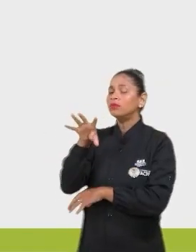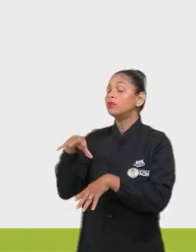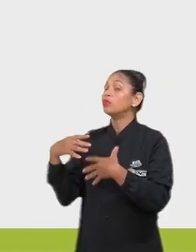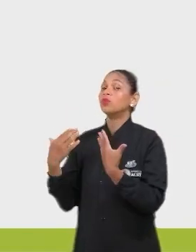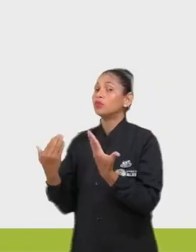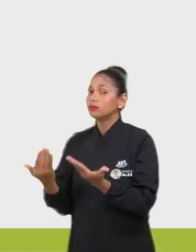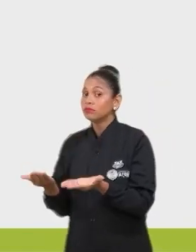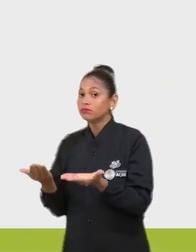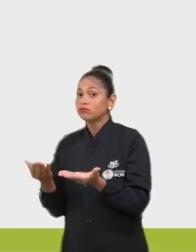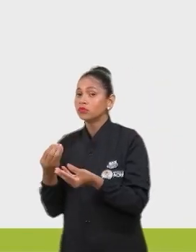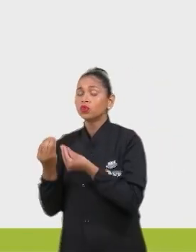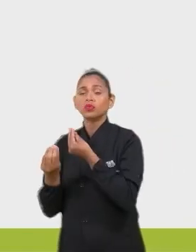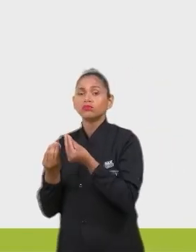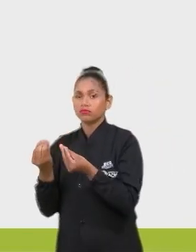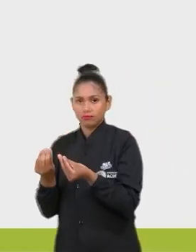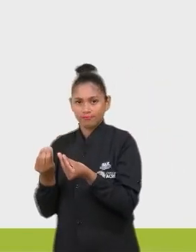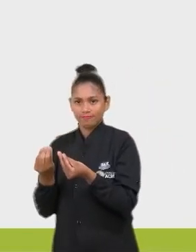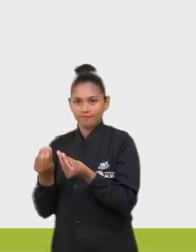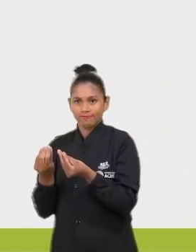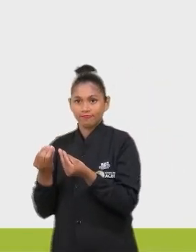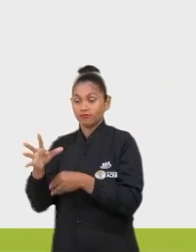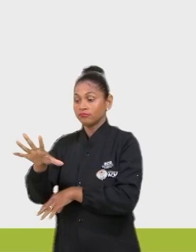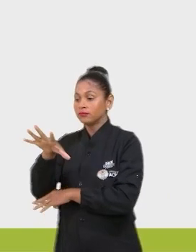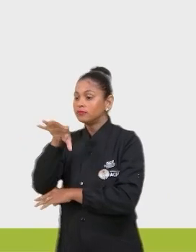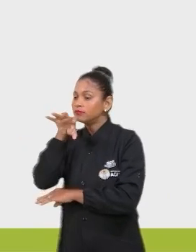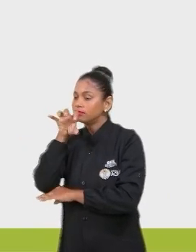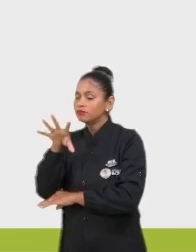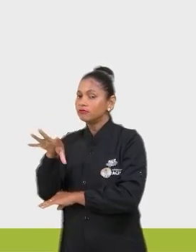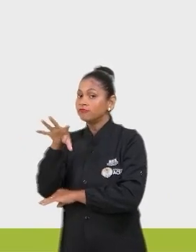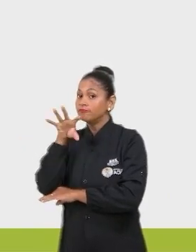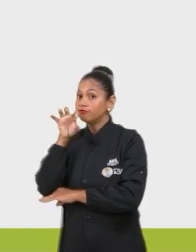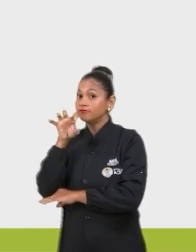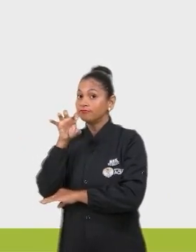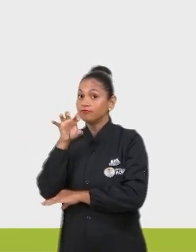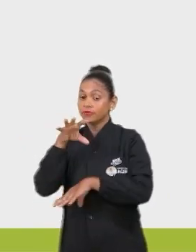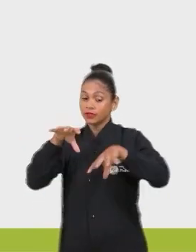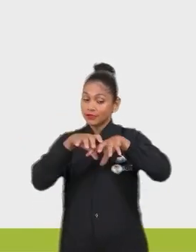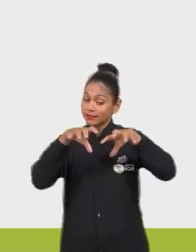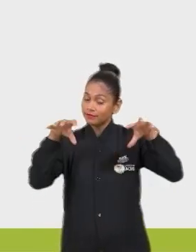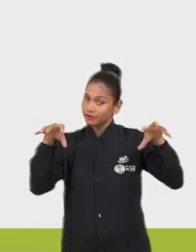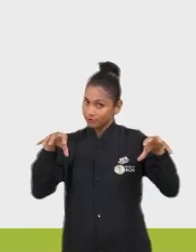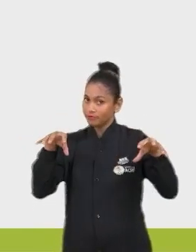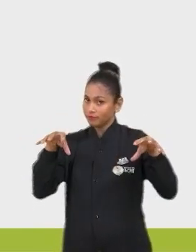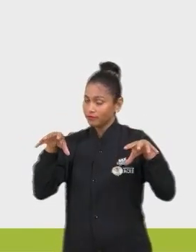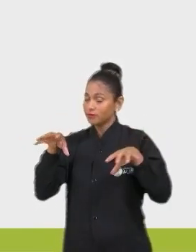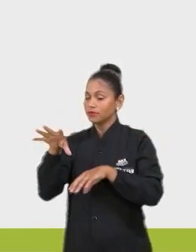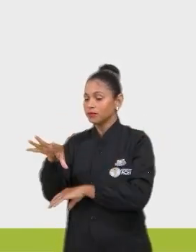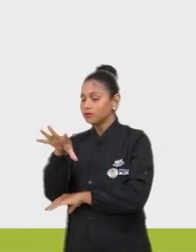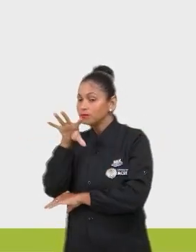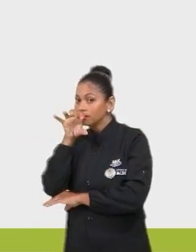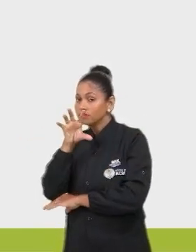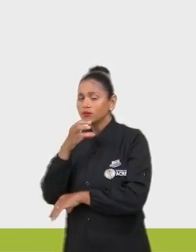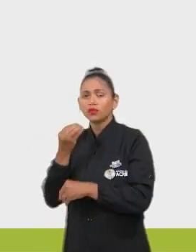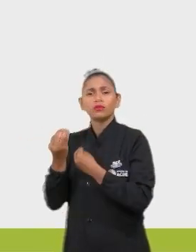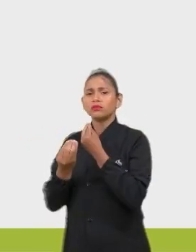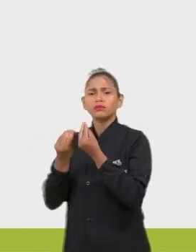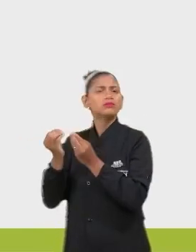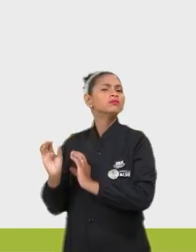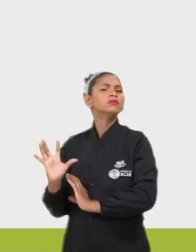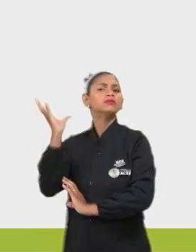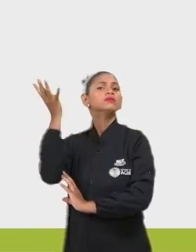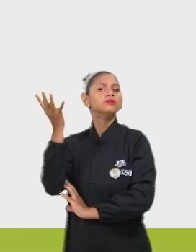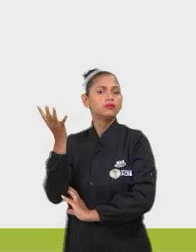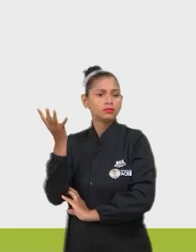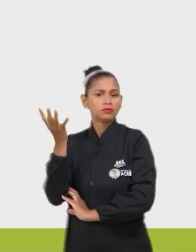um versus aqui. Respiração versus fotossíntese. E a respiração? Como é que é a respiração?